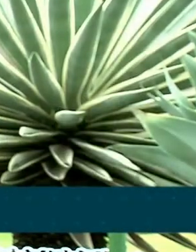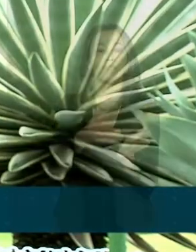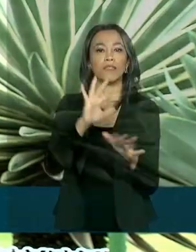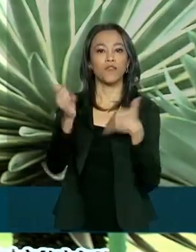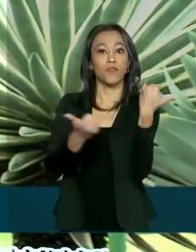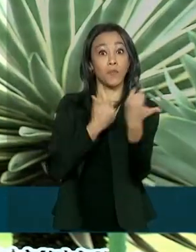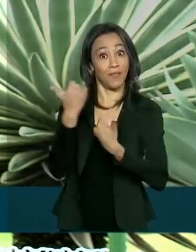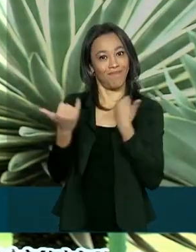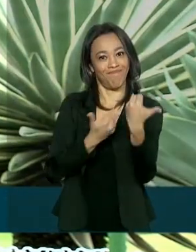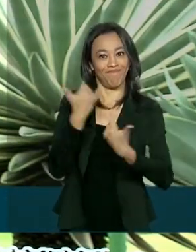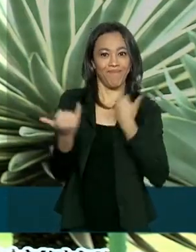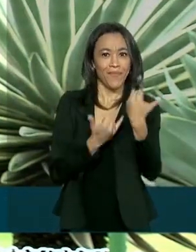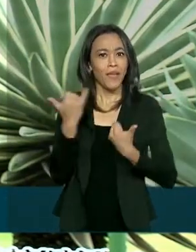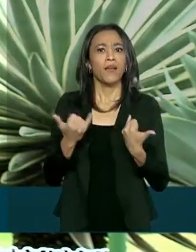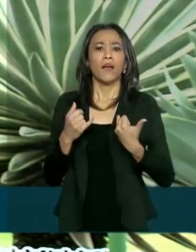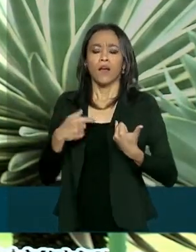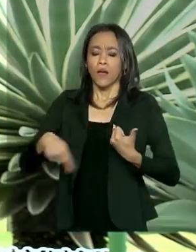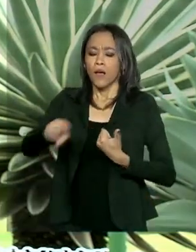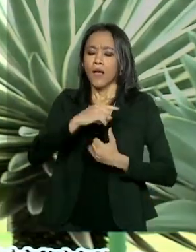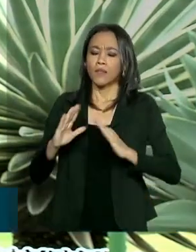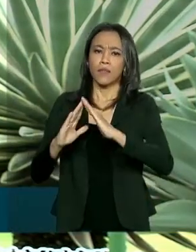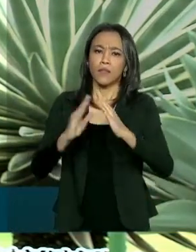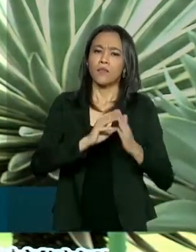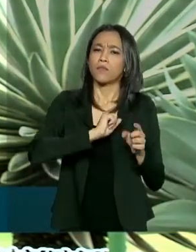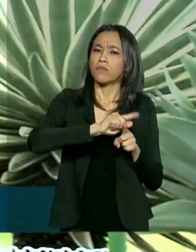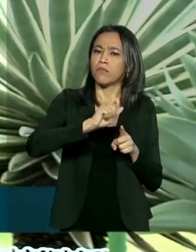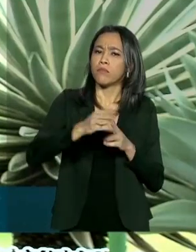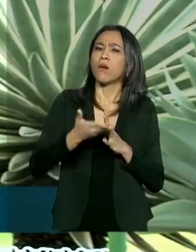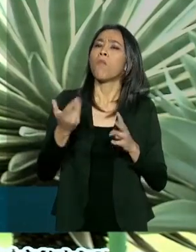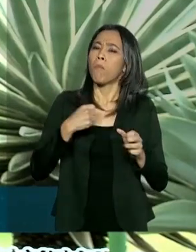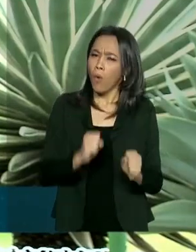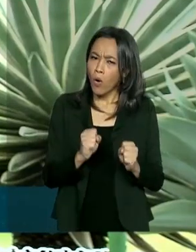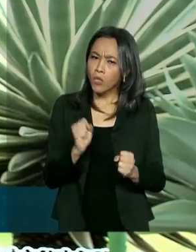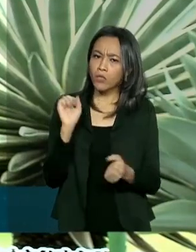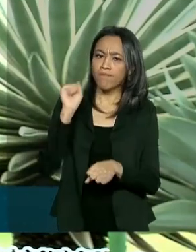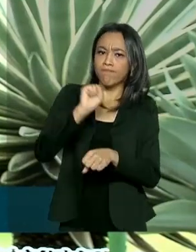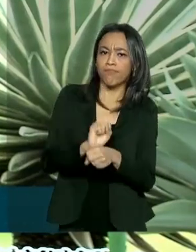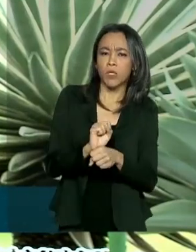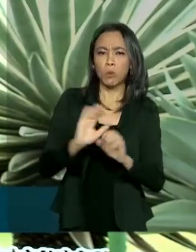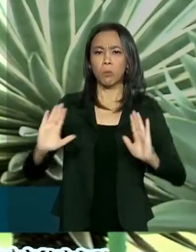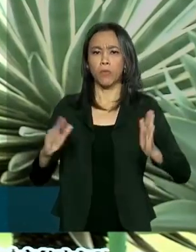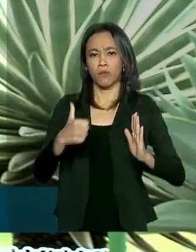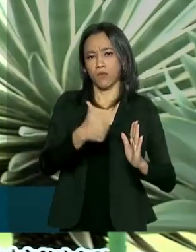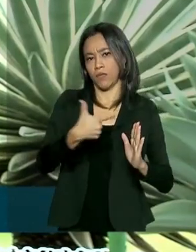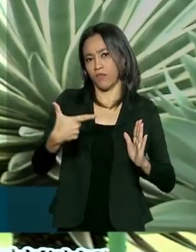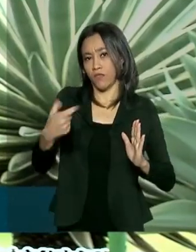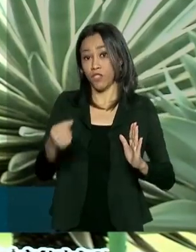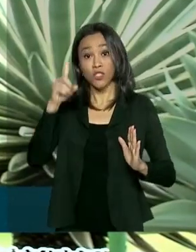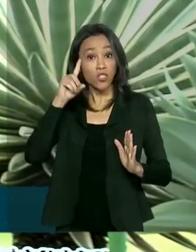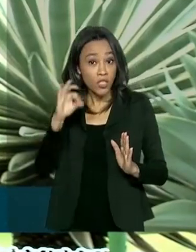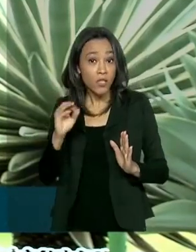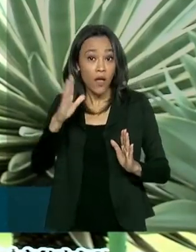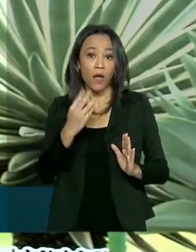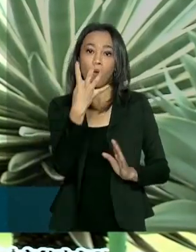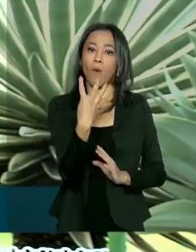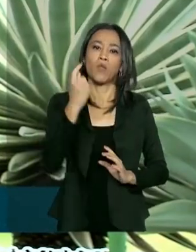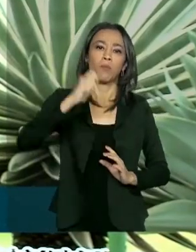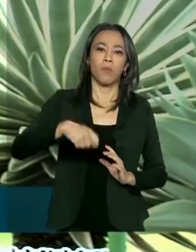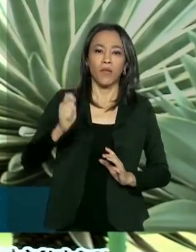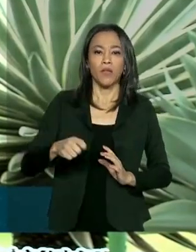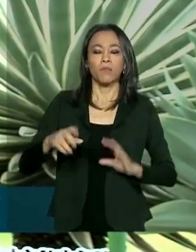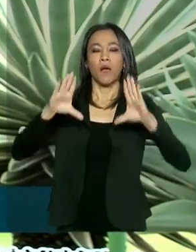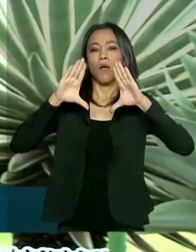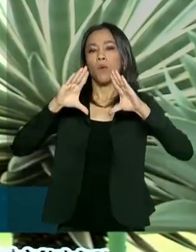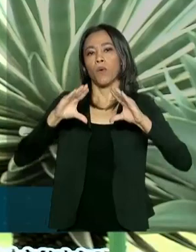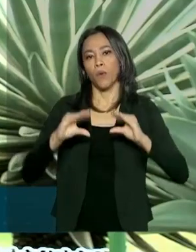os financiamentos habitacionais poderão ser suspensos agora por até 120 dias. São quatro meses para aliviar